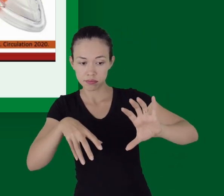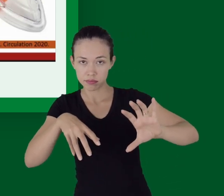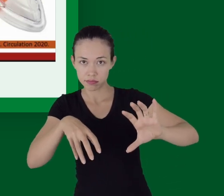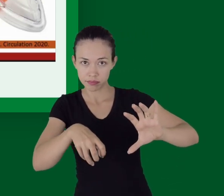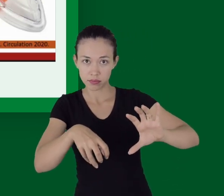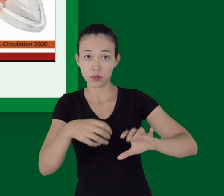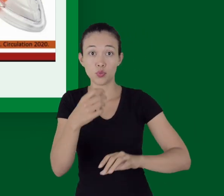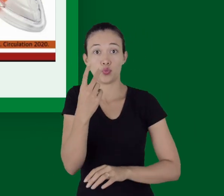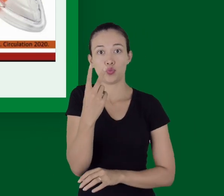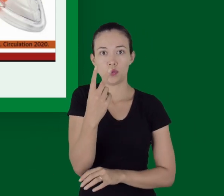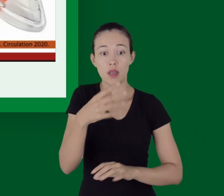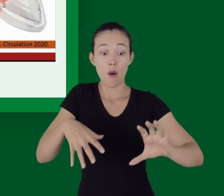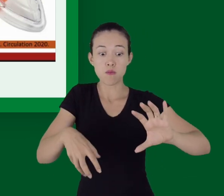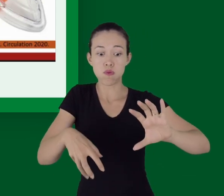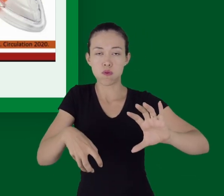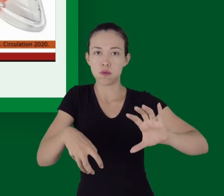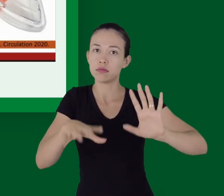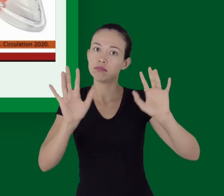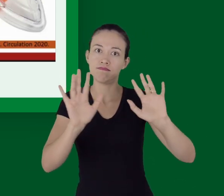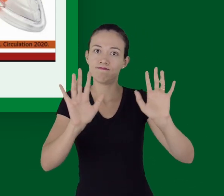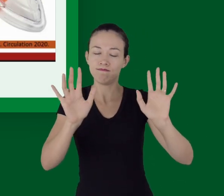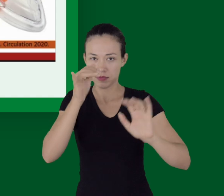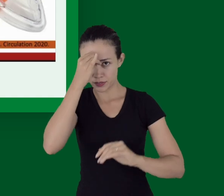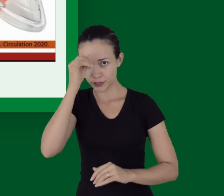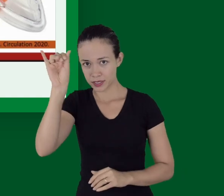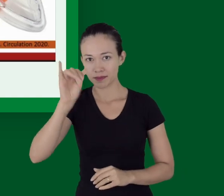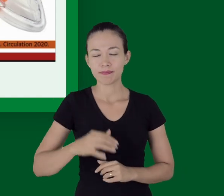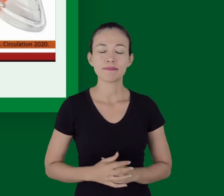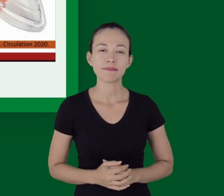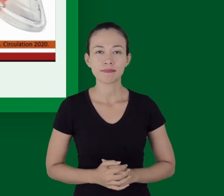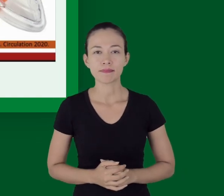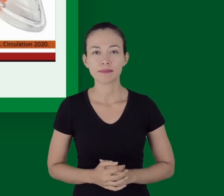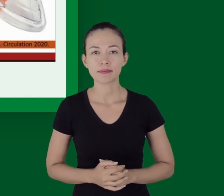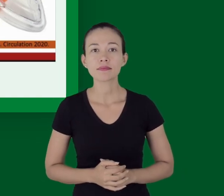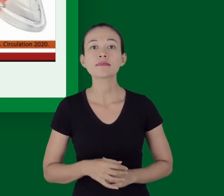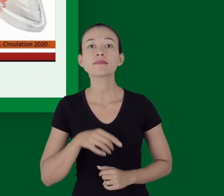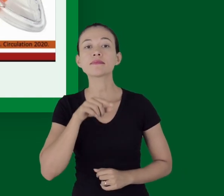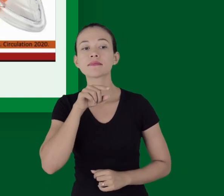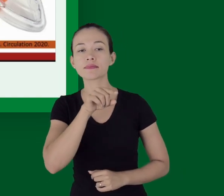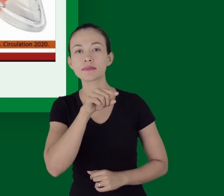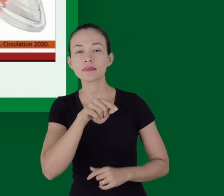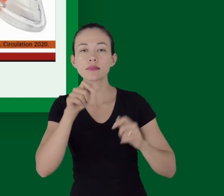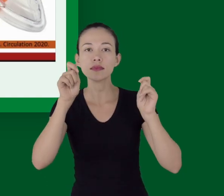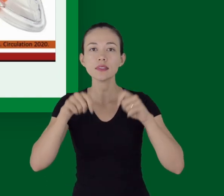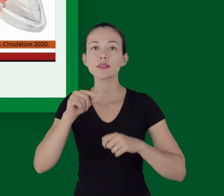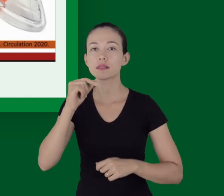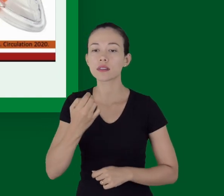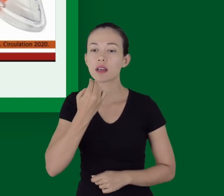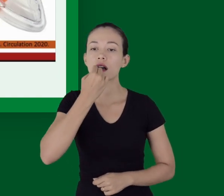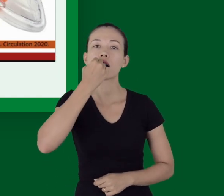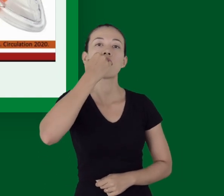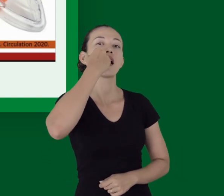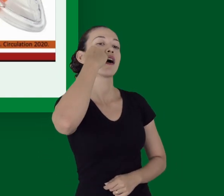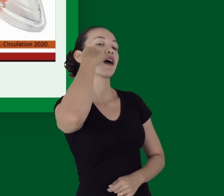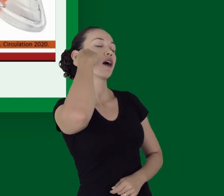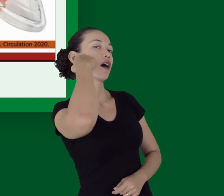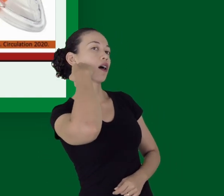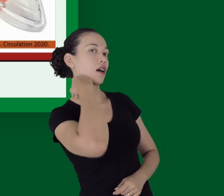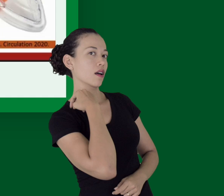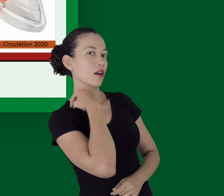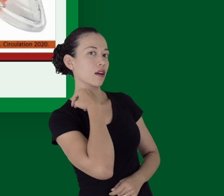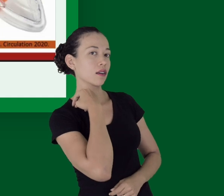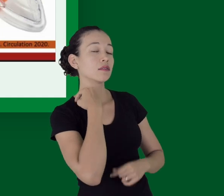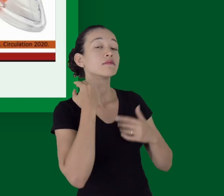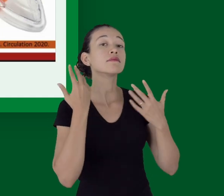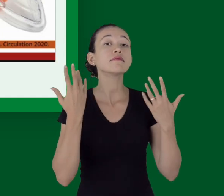ventilações e evitar a hiperventilação. Dando o paciente com via aérea avançada, que seriam os